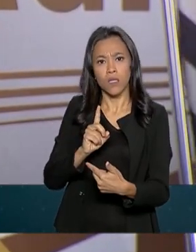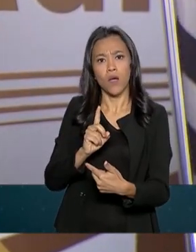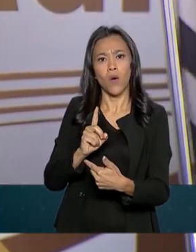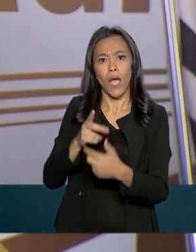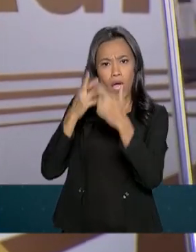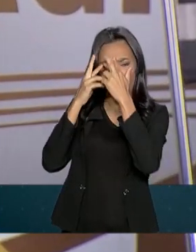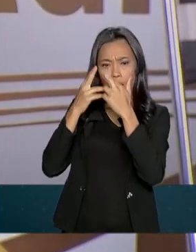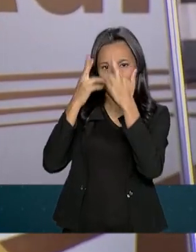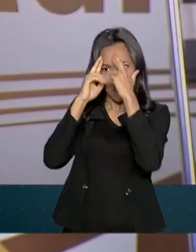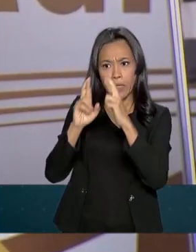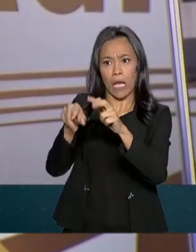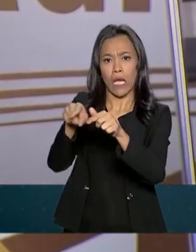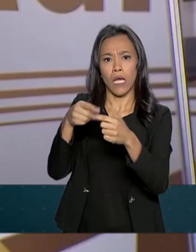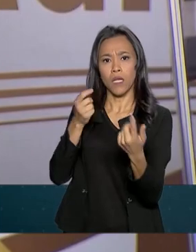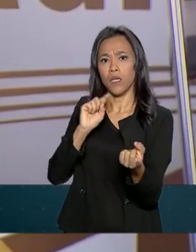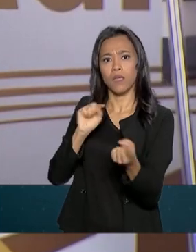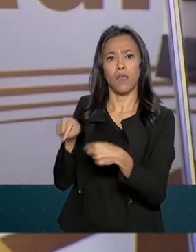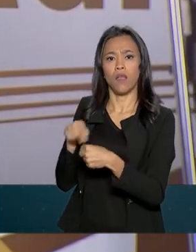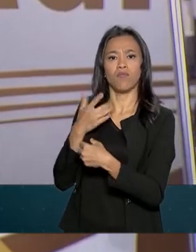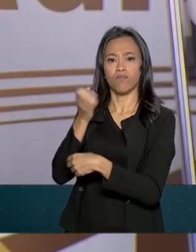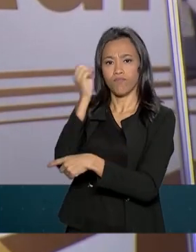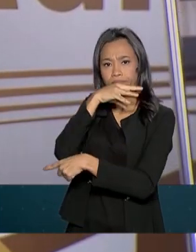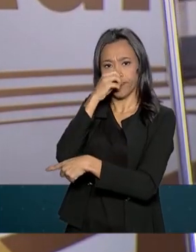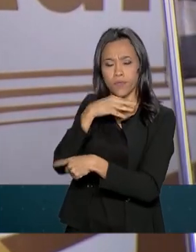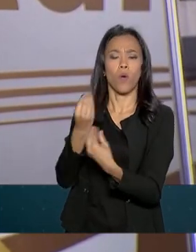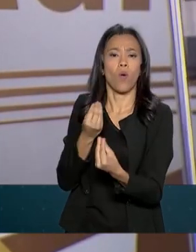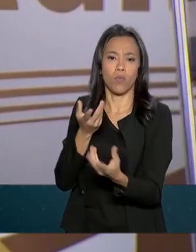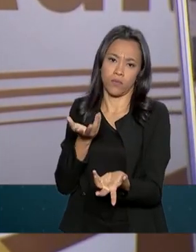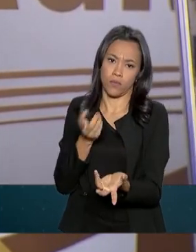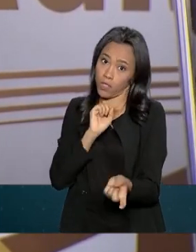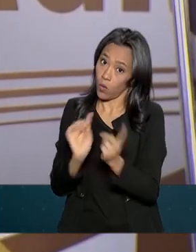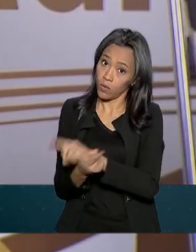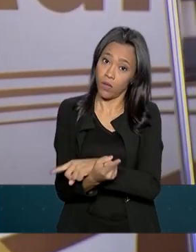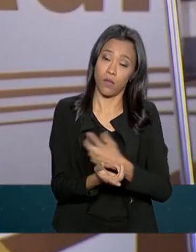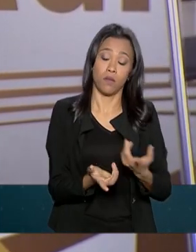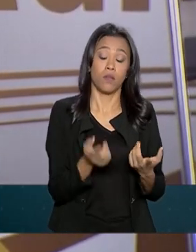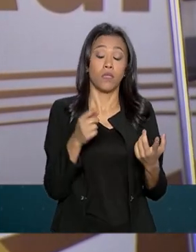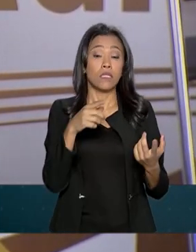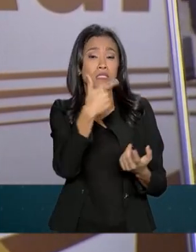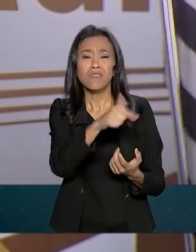a questão da reforma agrária, sem viés ideológico,